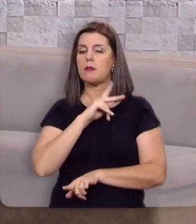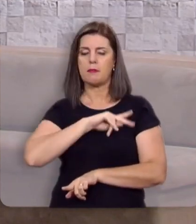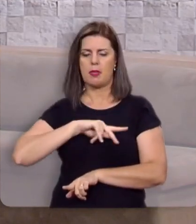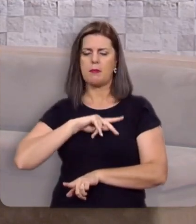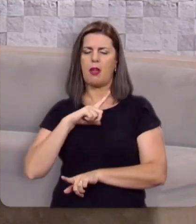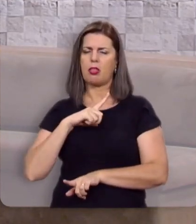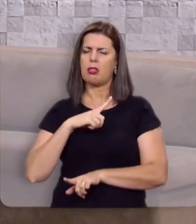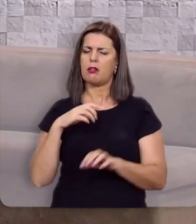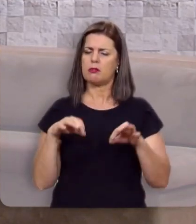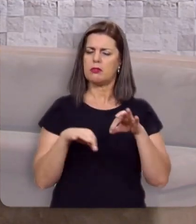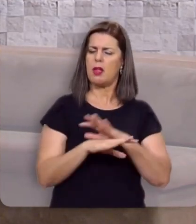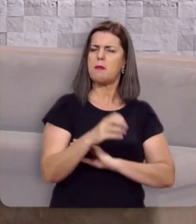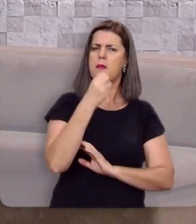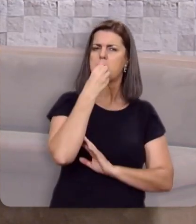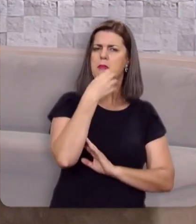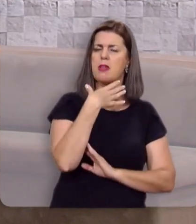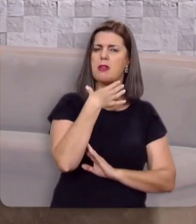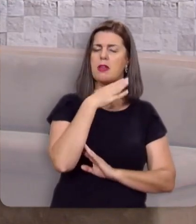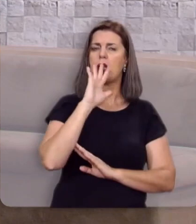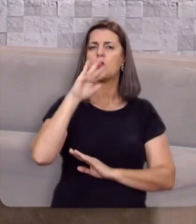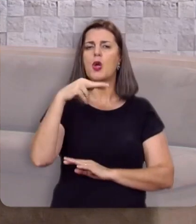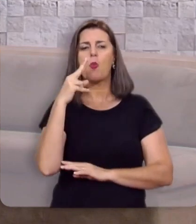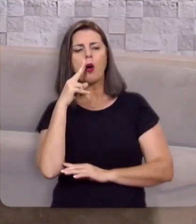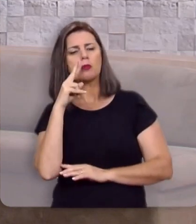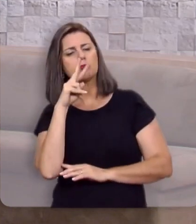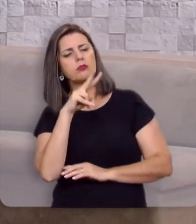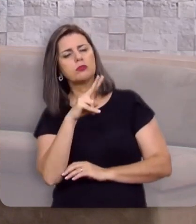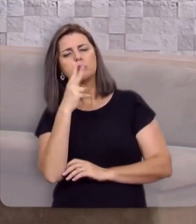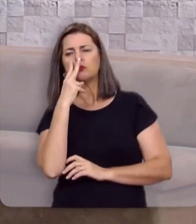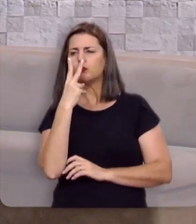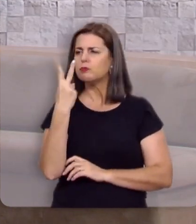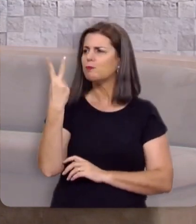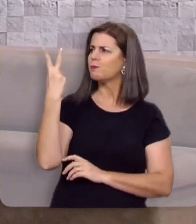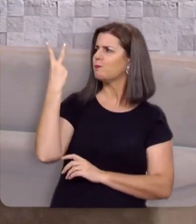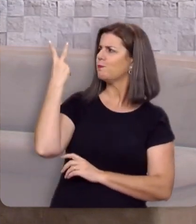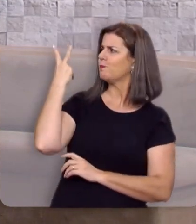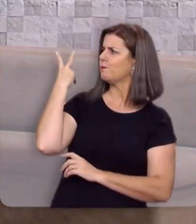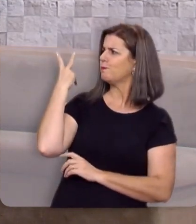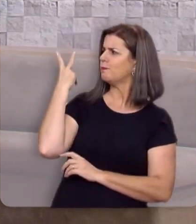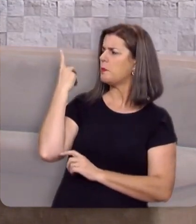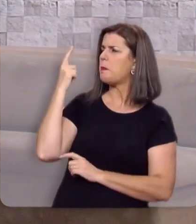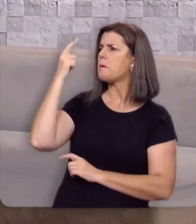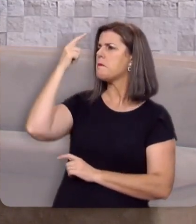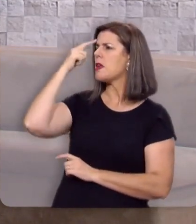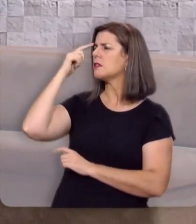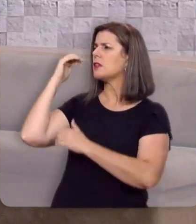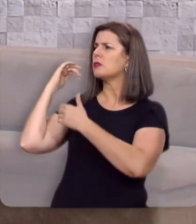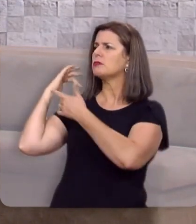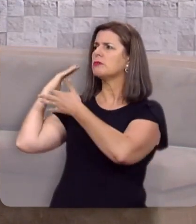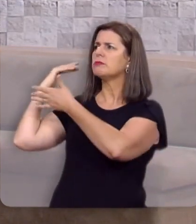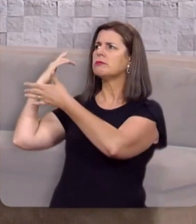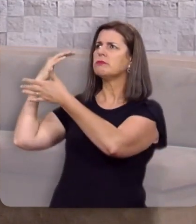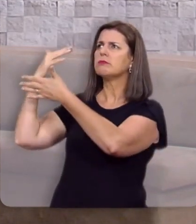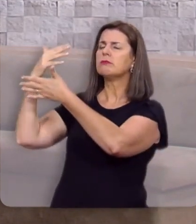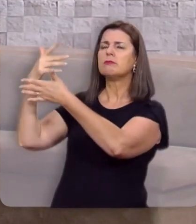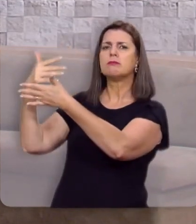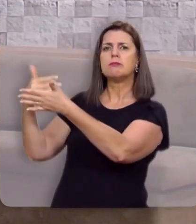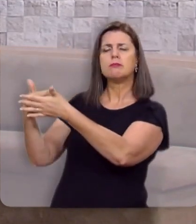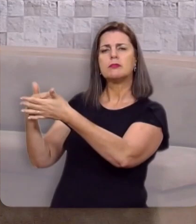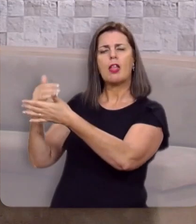terminando bem. Porque ao olhar pelas lentes do retrovisor e fazer uma retrospectiva,